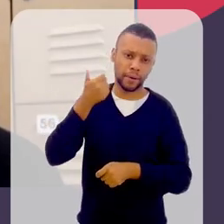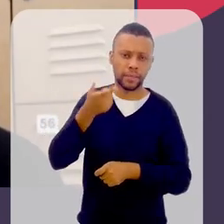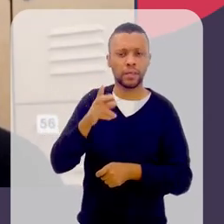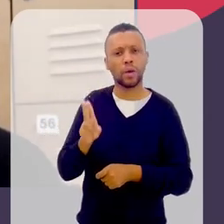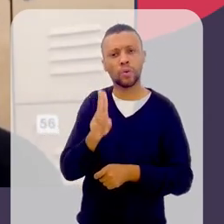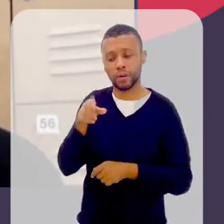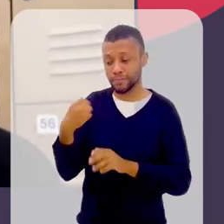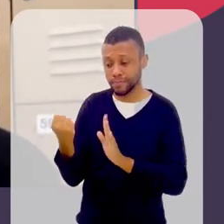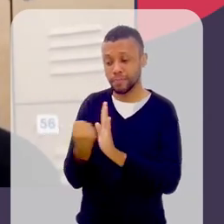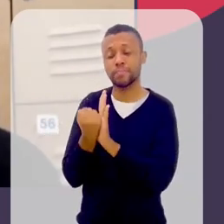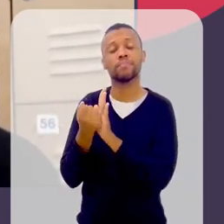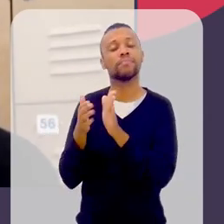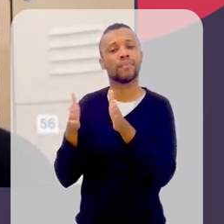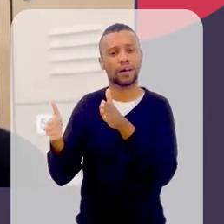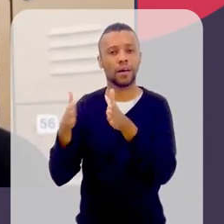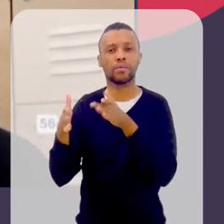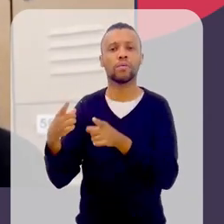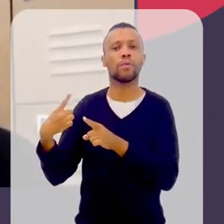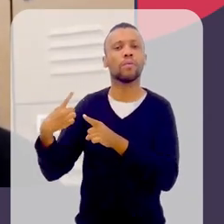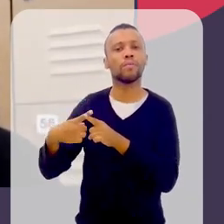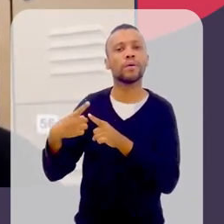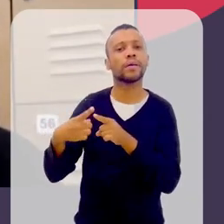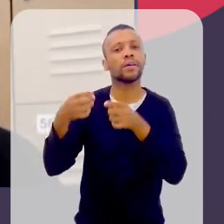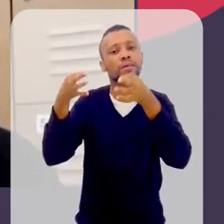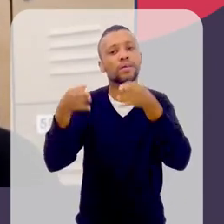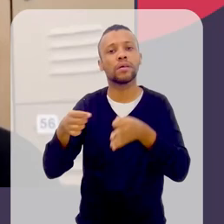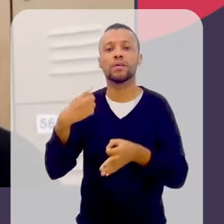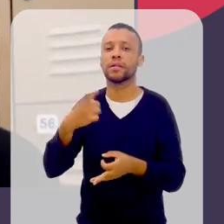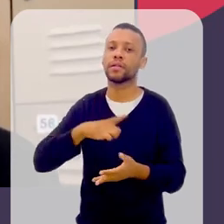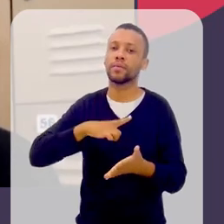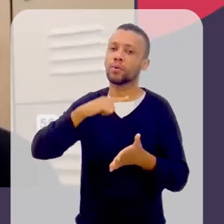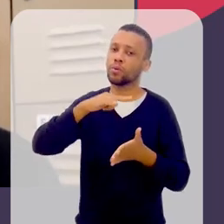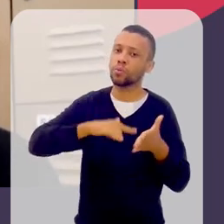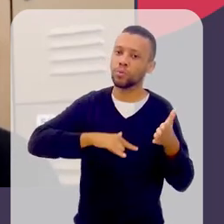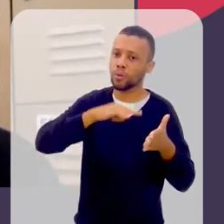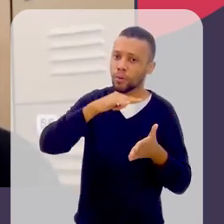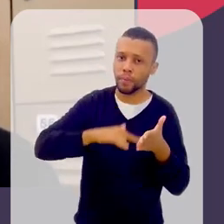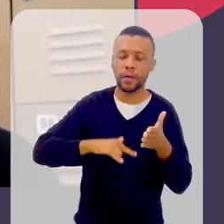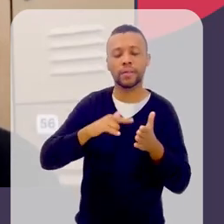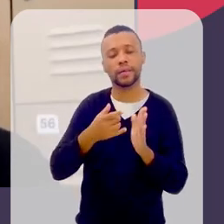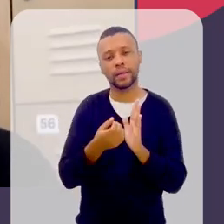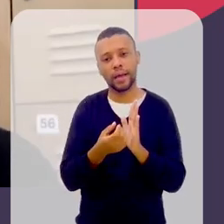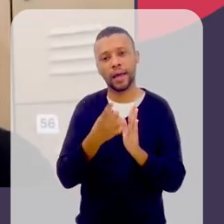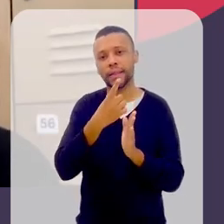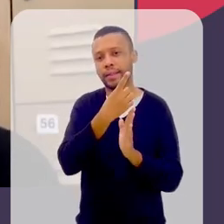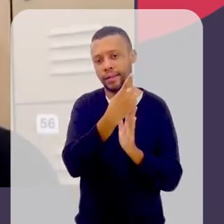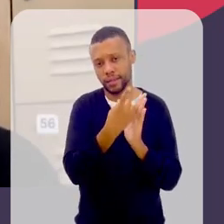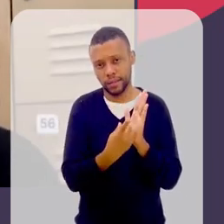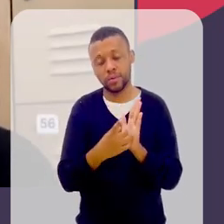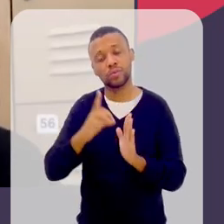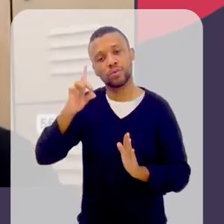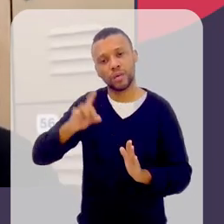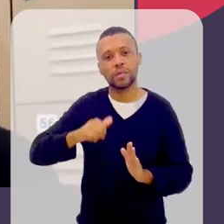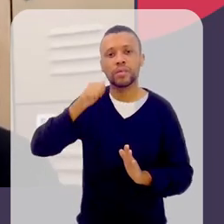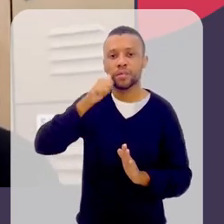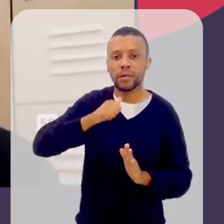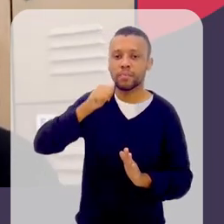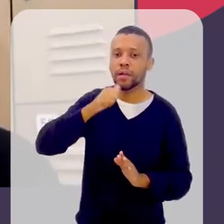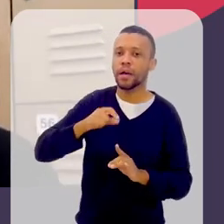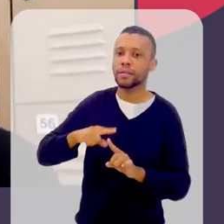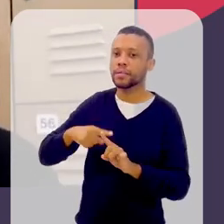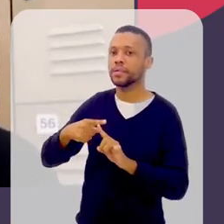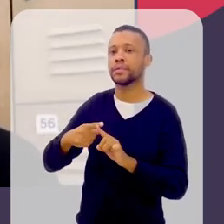porque, justamente, a gente tem um documento, né? Que é a Declaração do Direito das Mulheres e das Cidadãs,